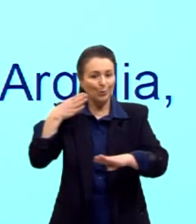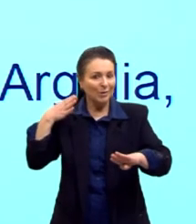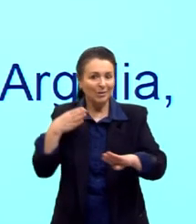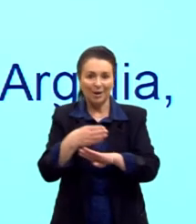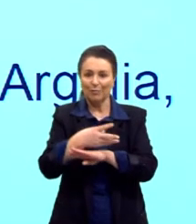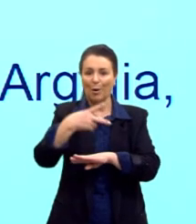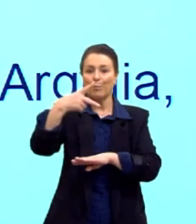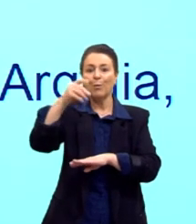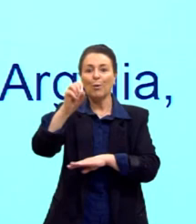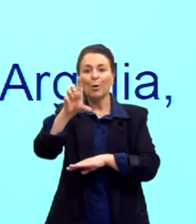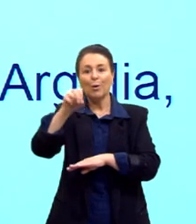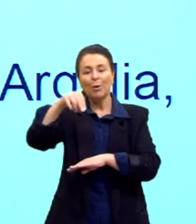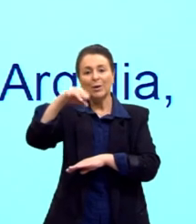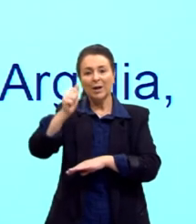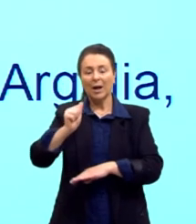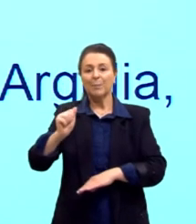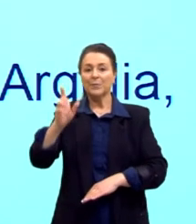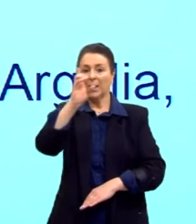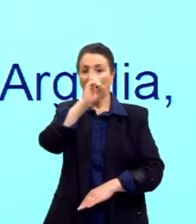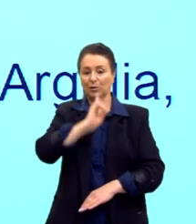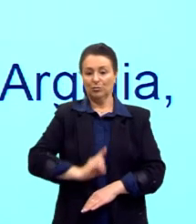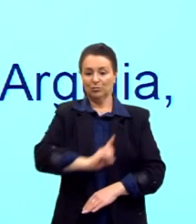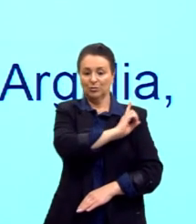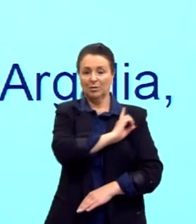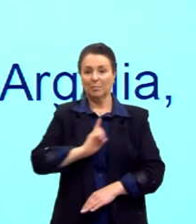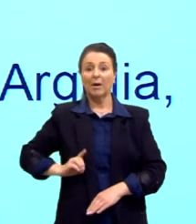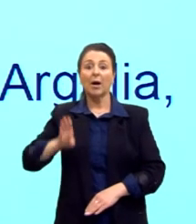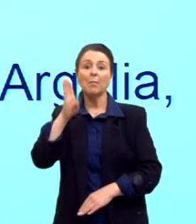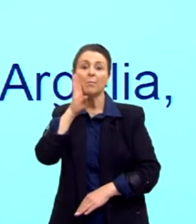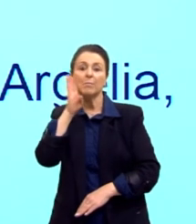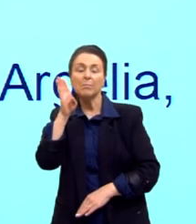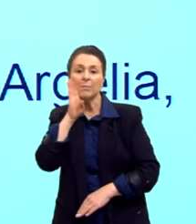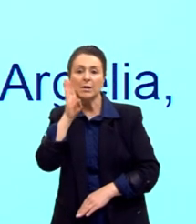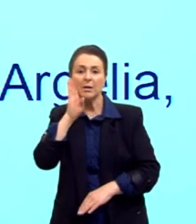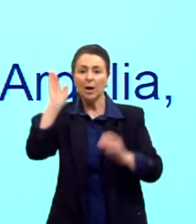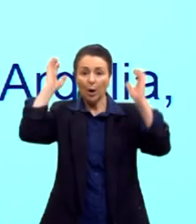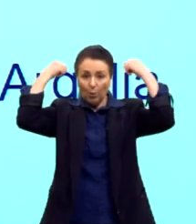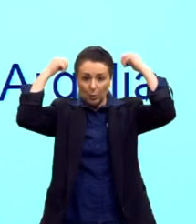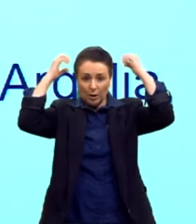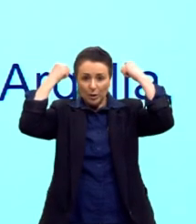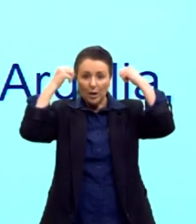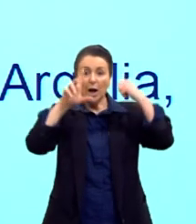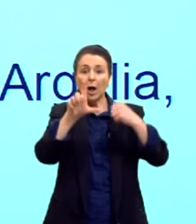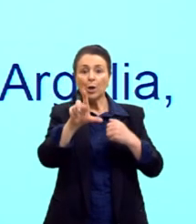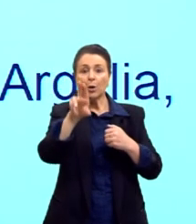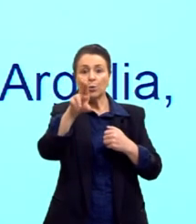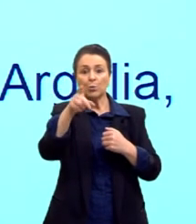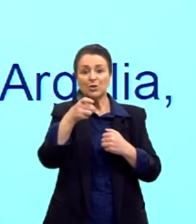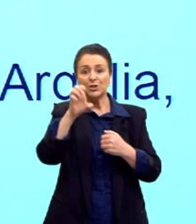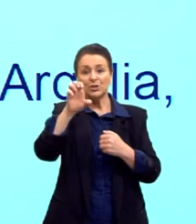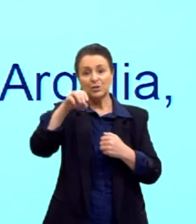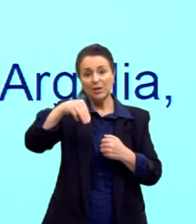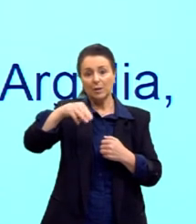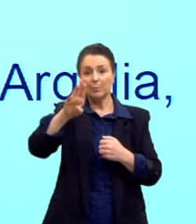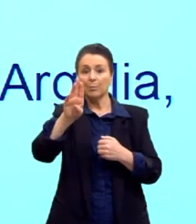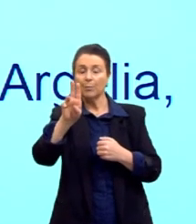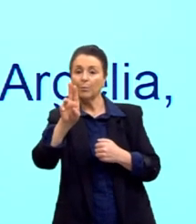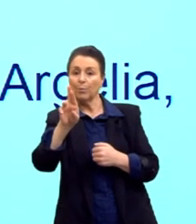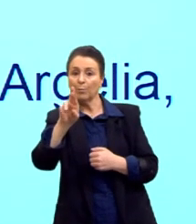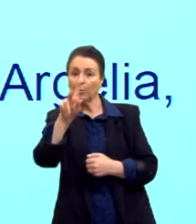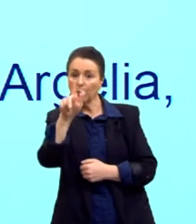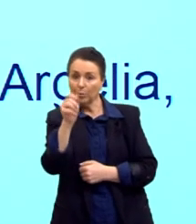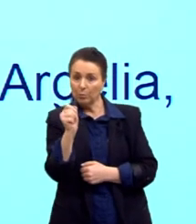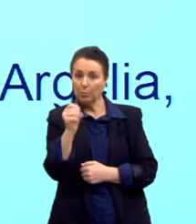Polônia, a Dinamarca, a Bélgica, a Holanda, Luxemburgo, a França, que não ofereceu tanta resistência quanto